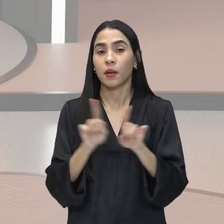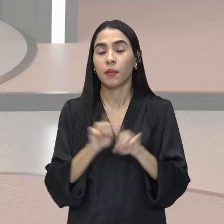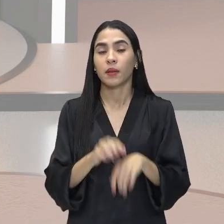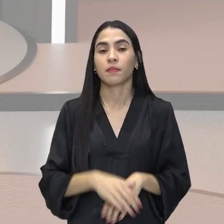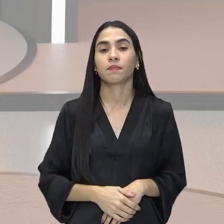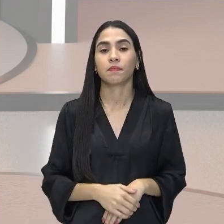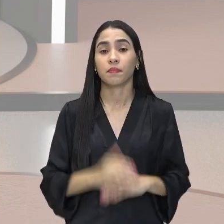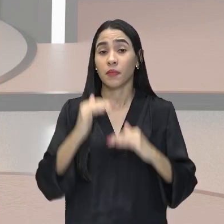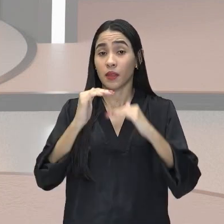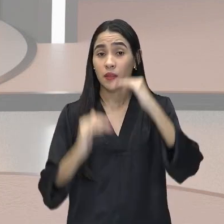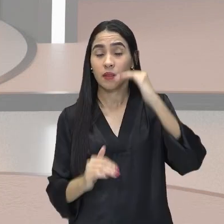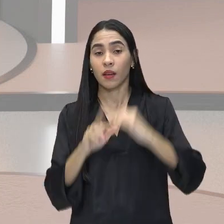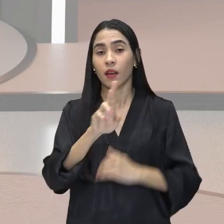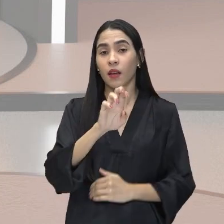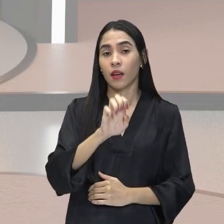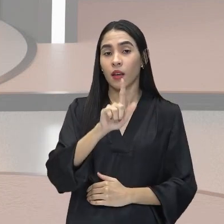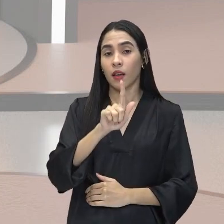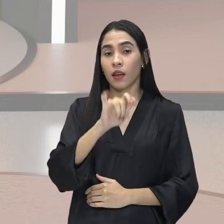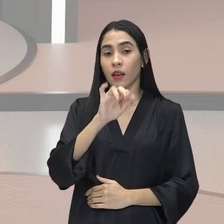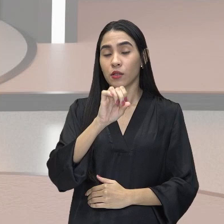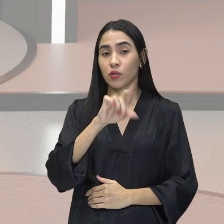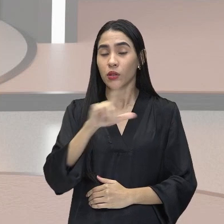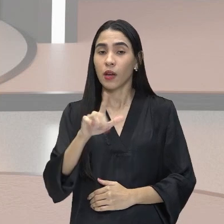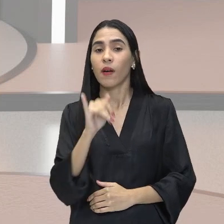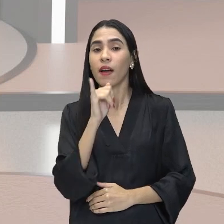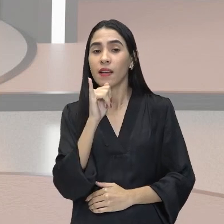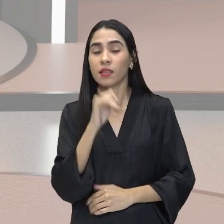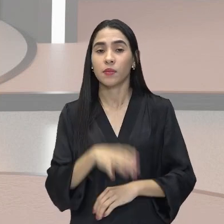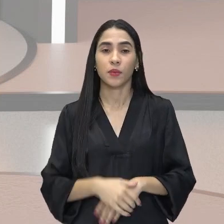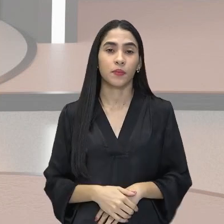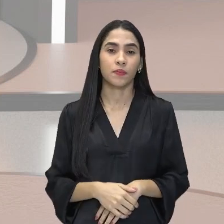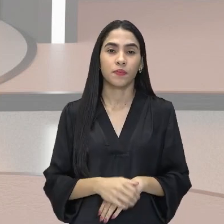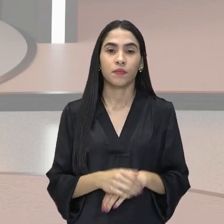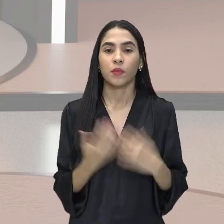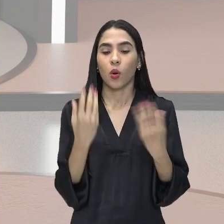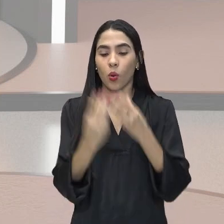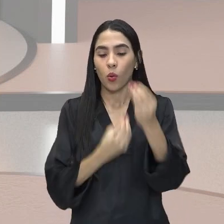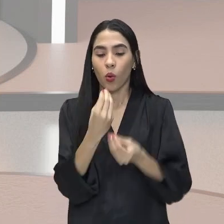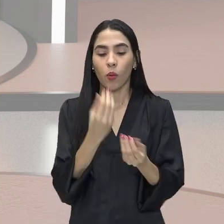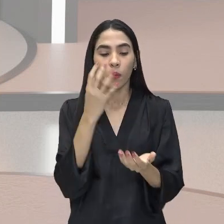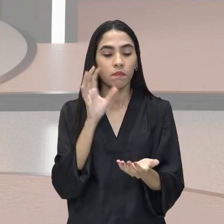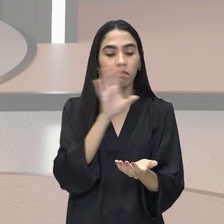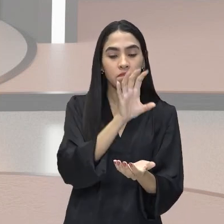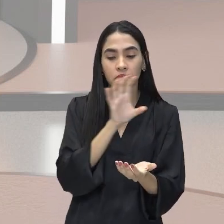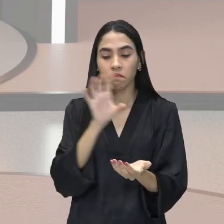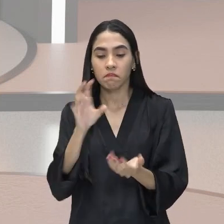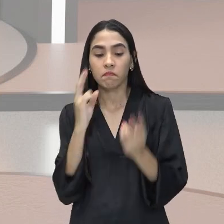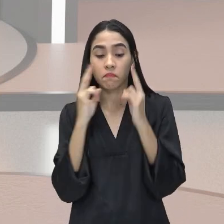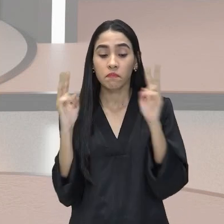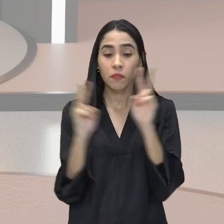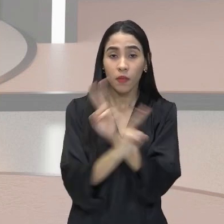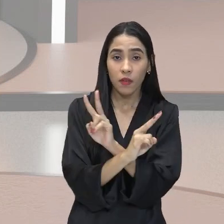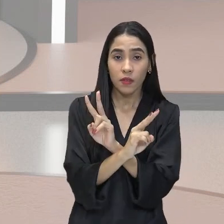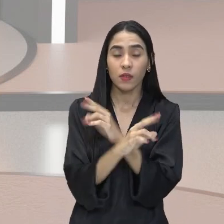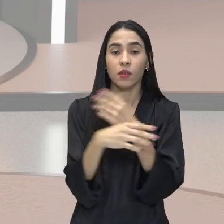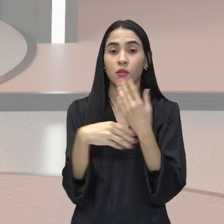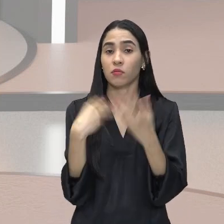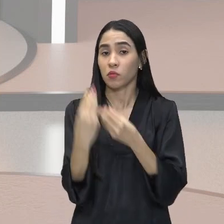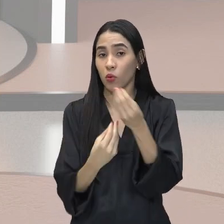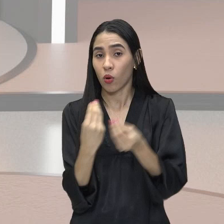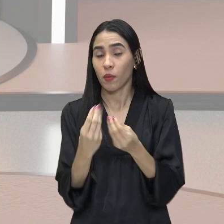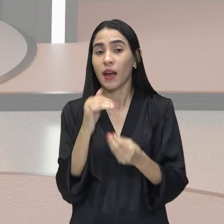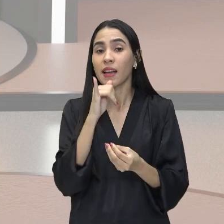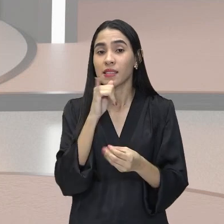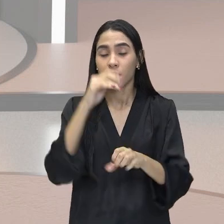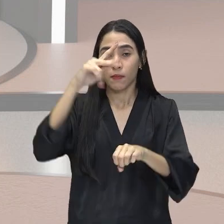regional? É a disparidade. É aquela visão que uma região tem em relação à outra. No nosso